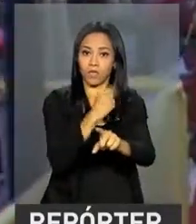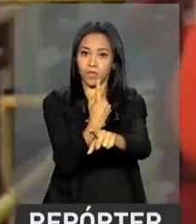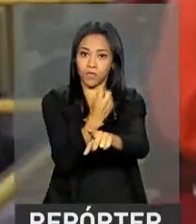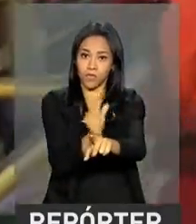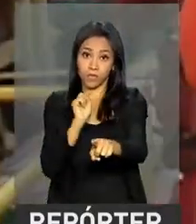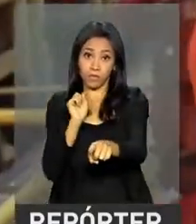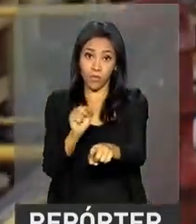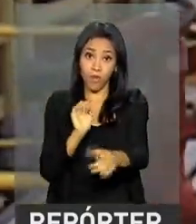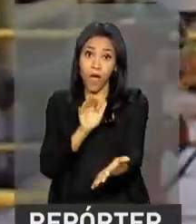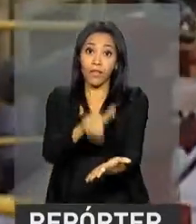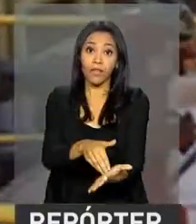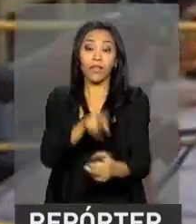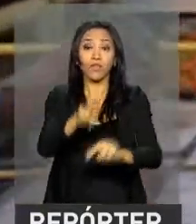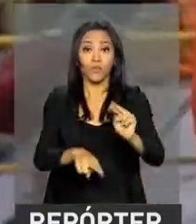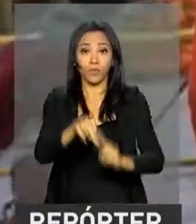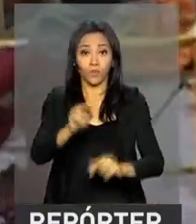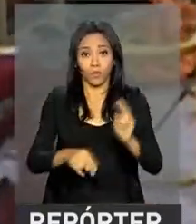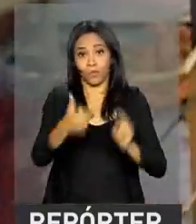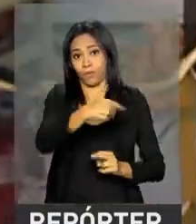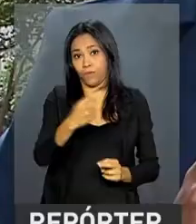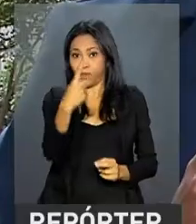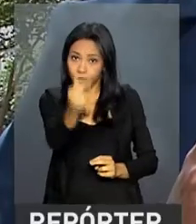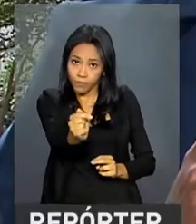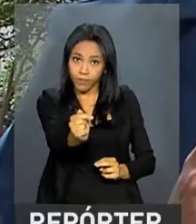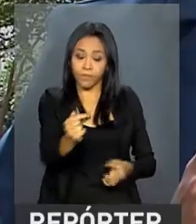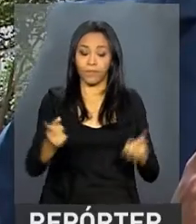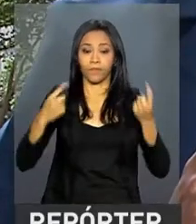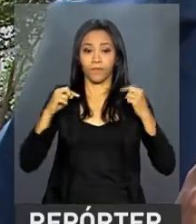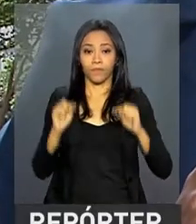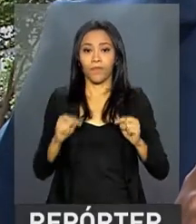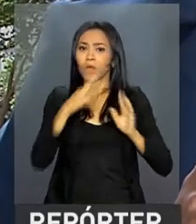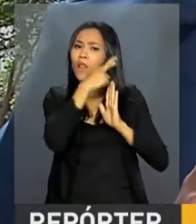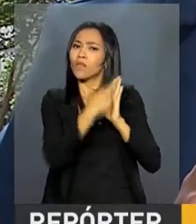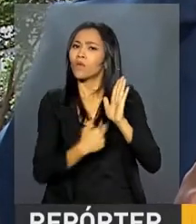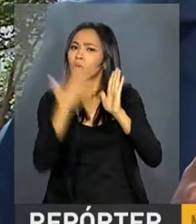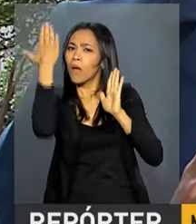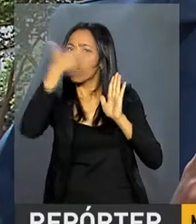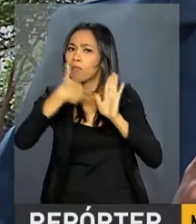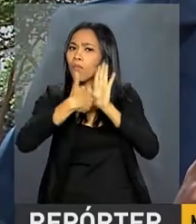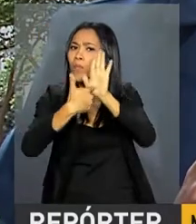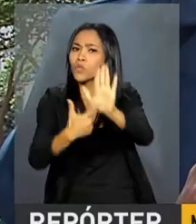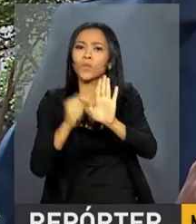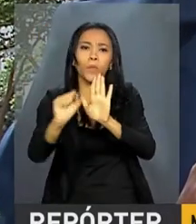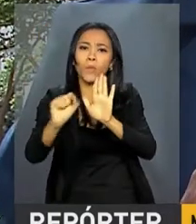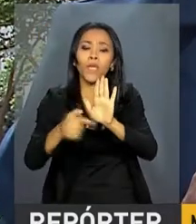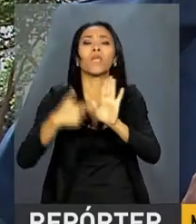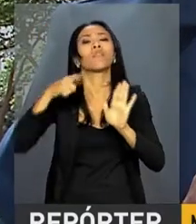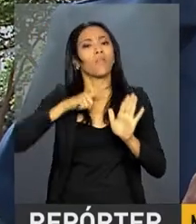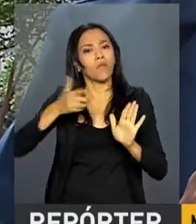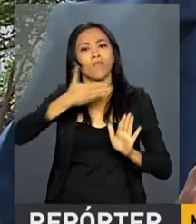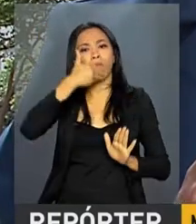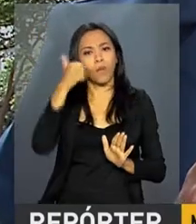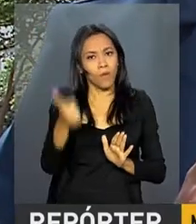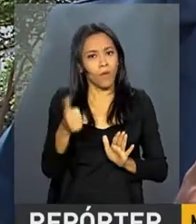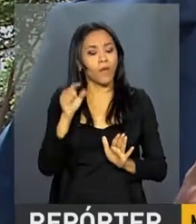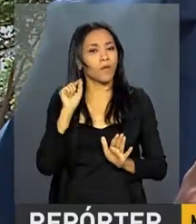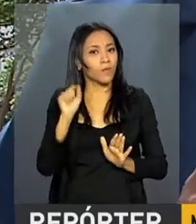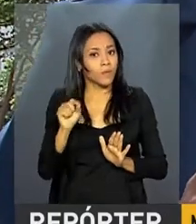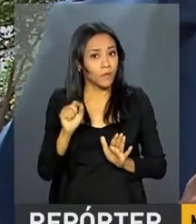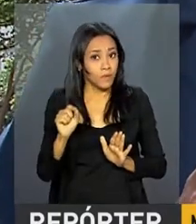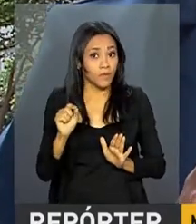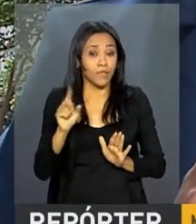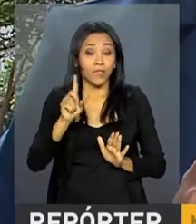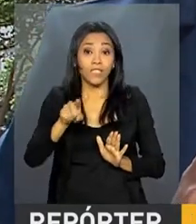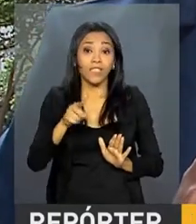mil até junho de 2017. O boletim mostrou também que houve uma melhora significativa no resultado